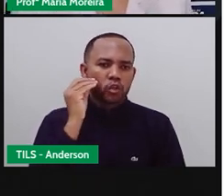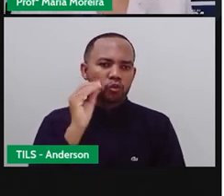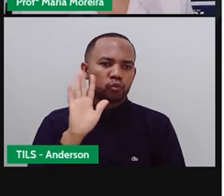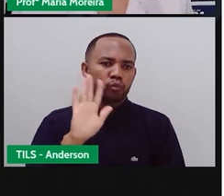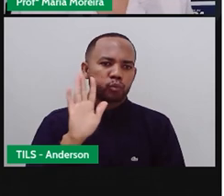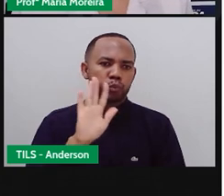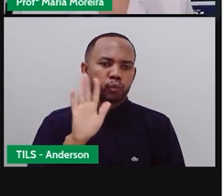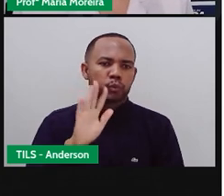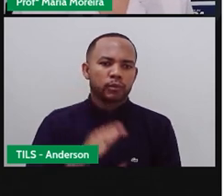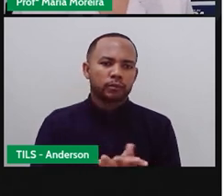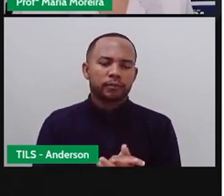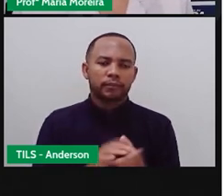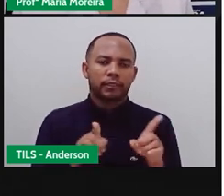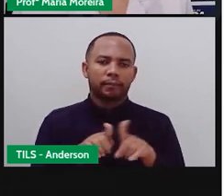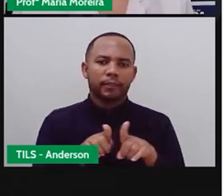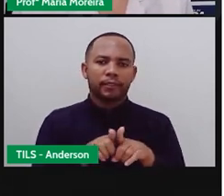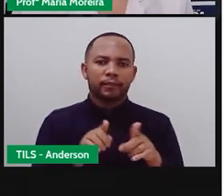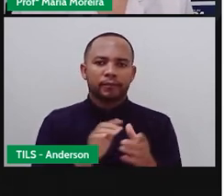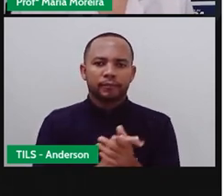Escola Olga Noêmia, tá?